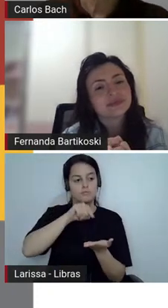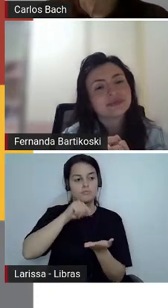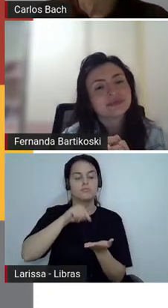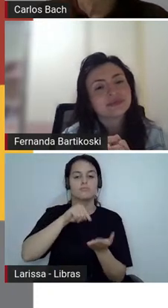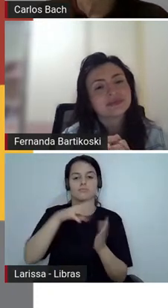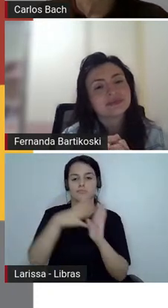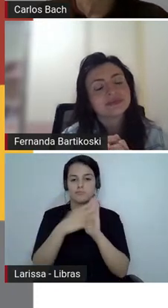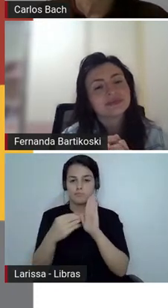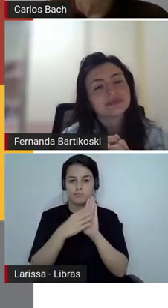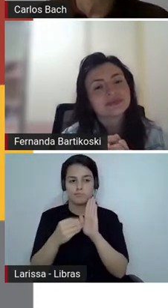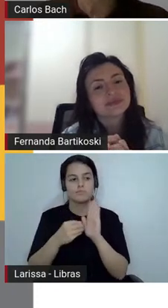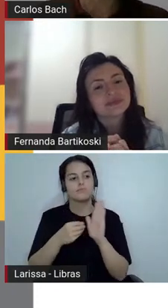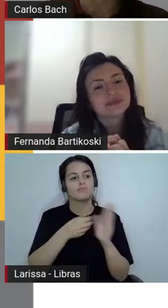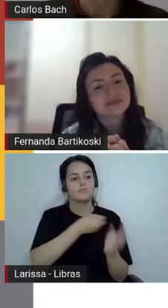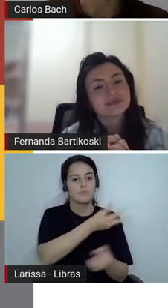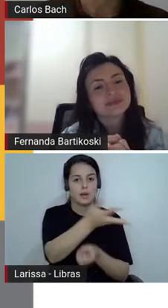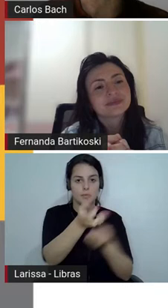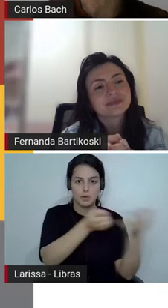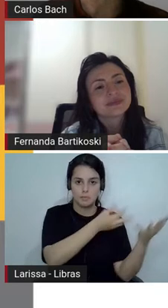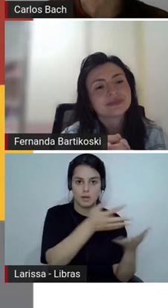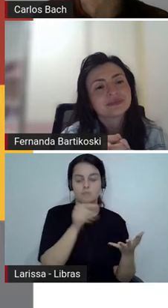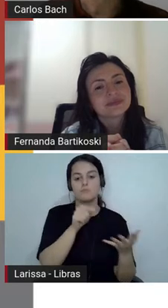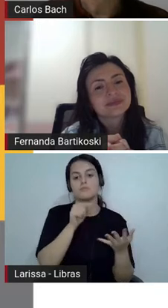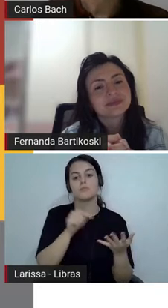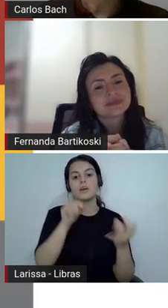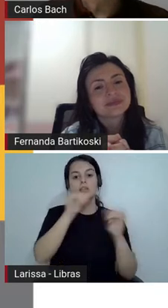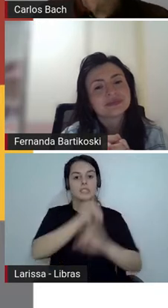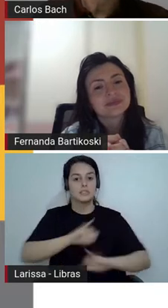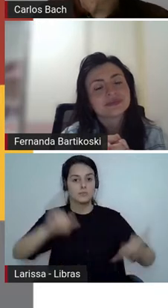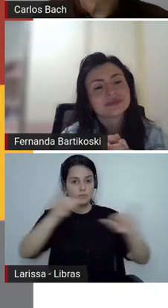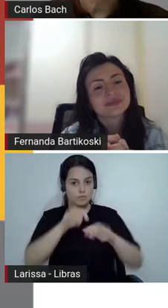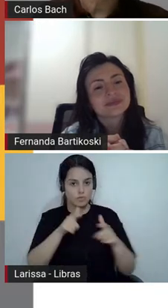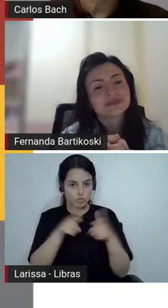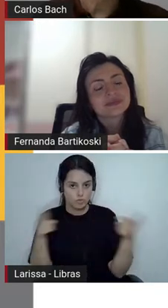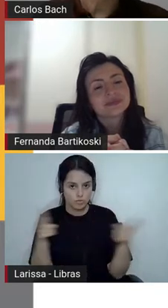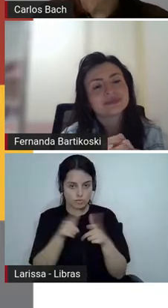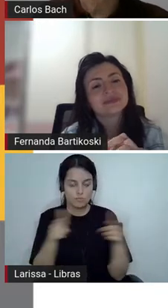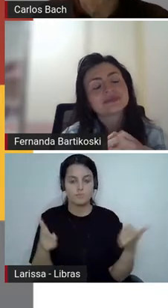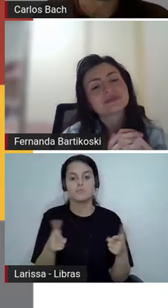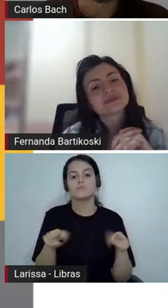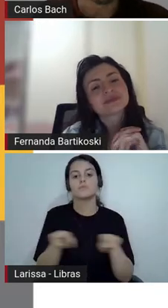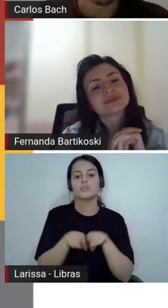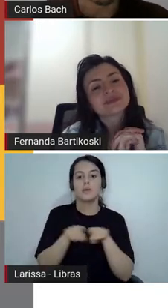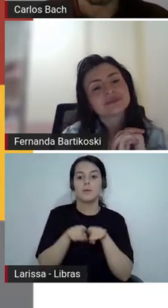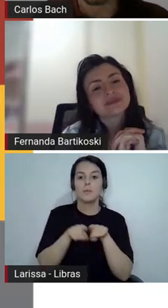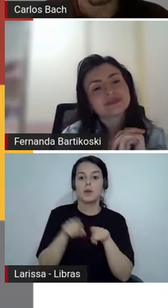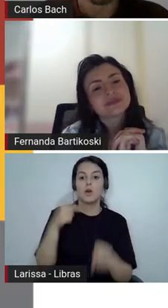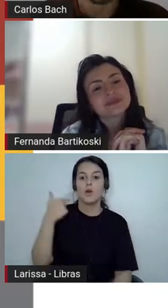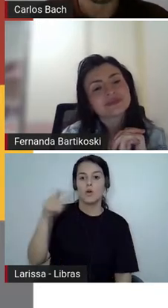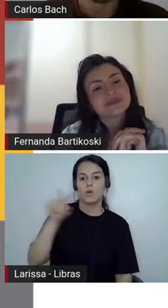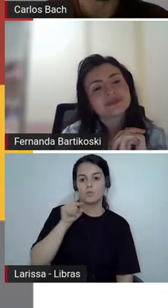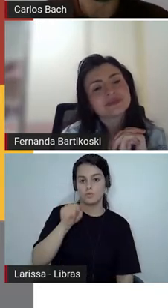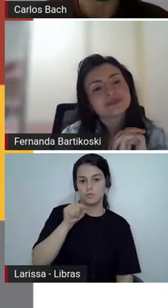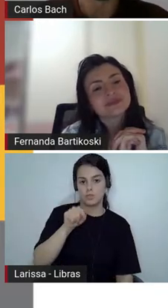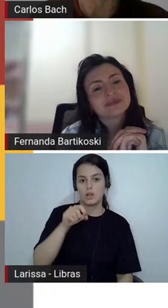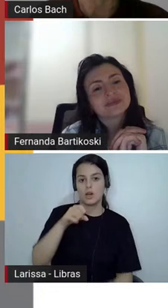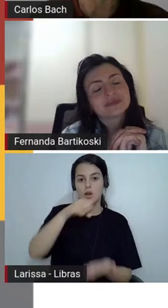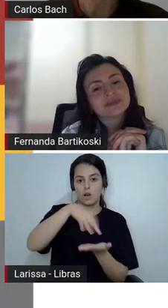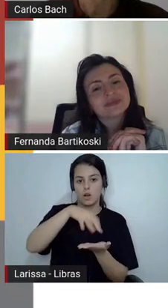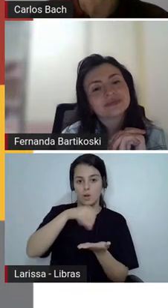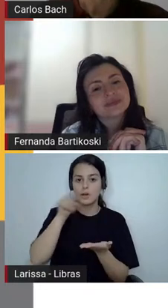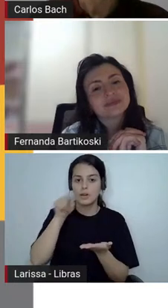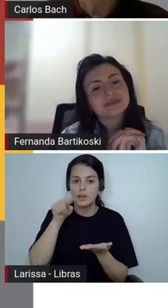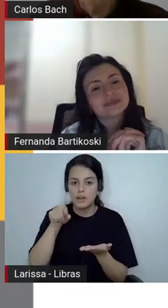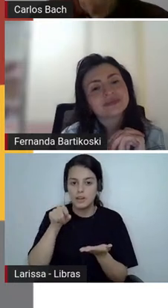peça que primeiro faça uma leitura silenciosa do texto depois dessa leitura a nossa sugestão vocês podem fazer de forma